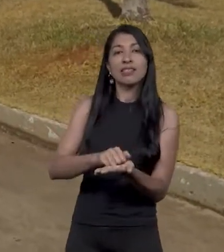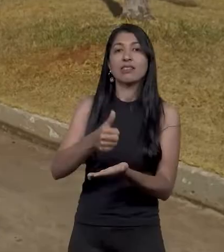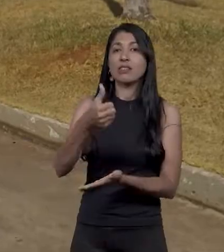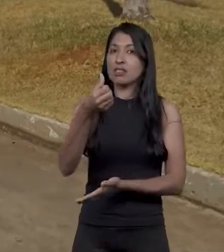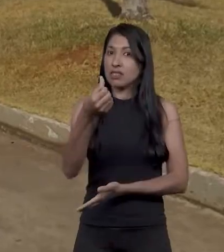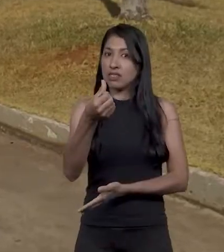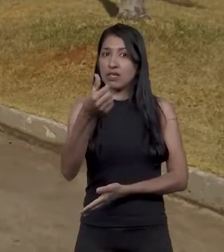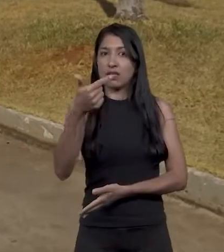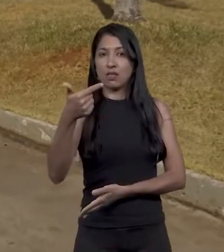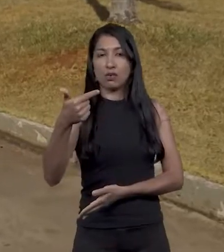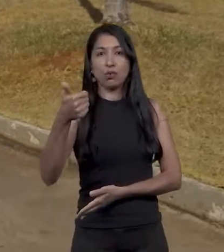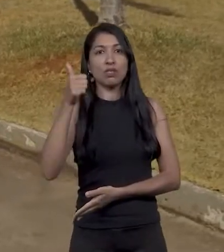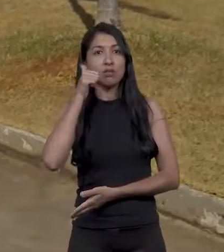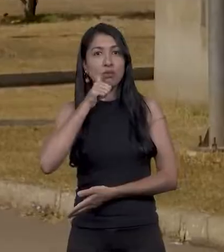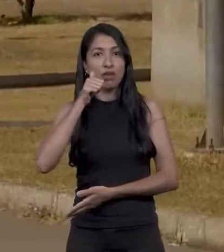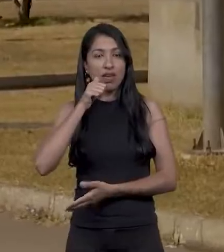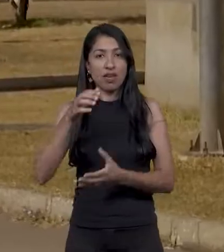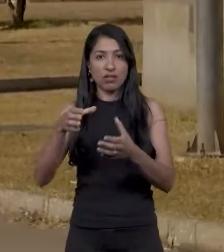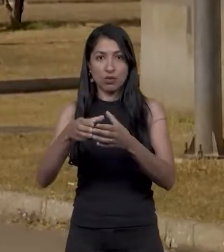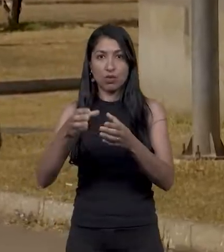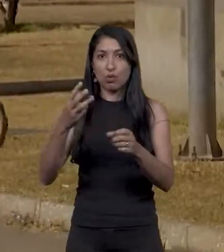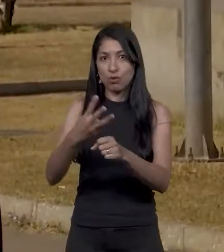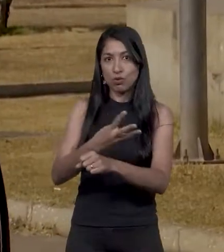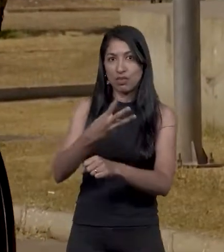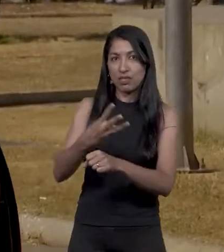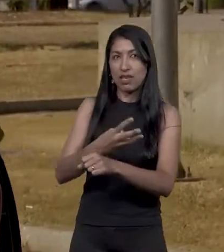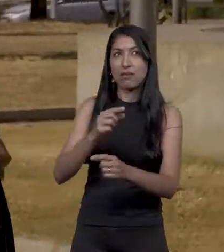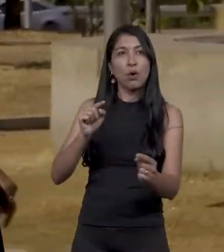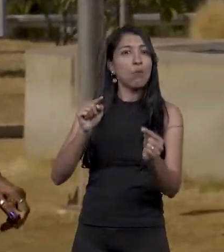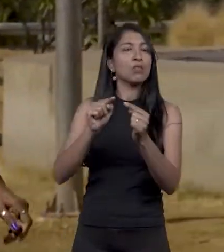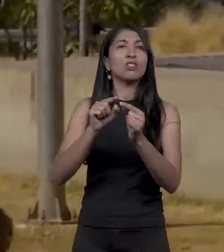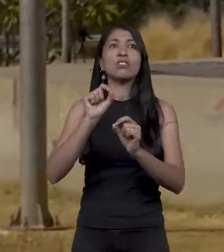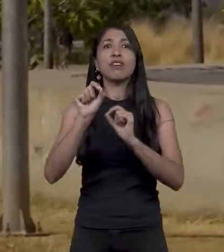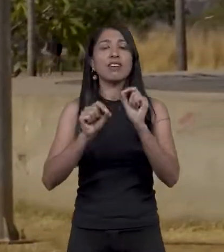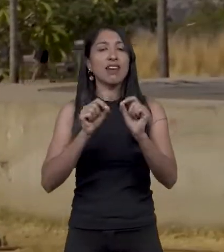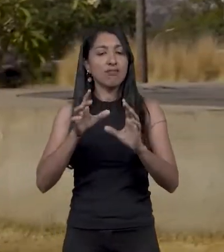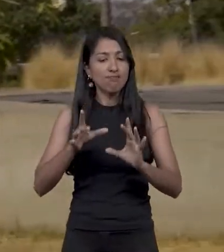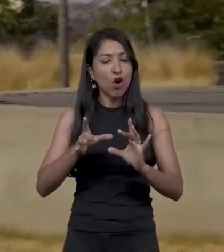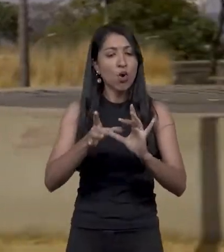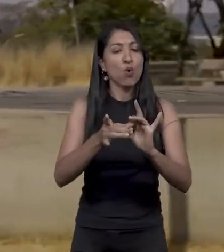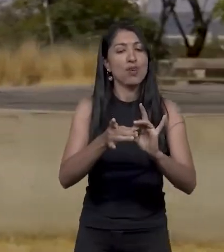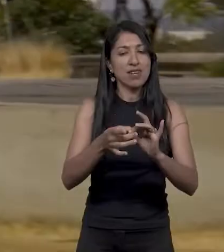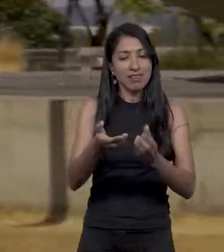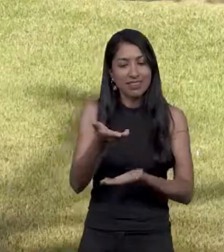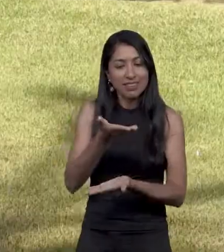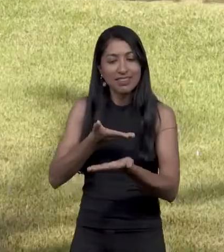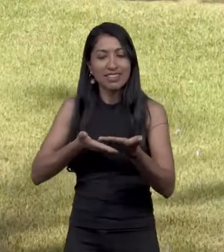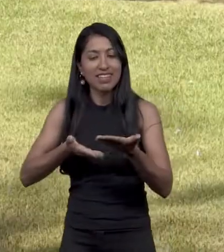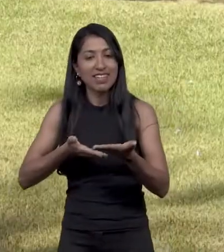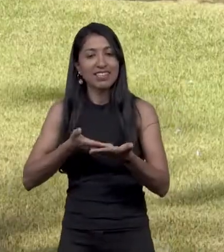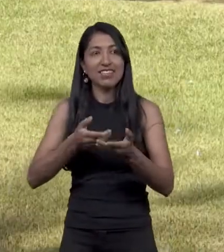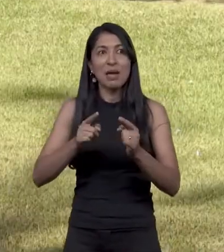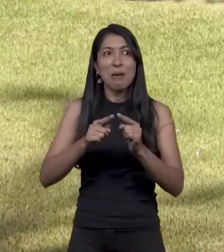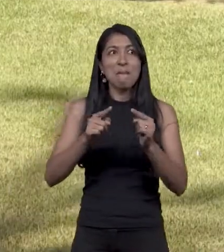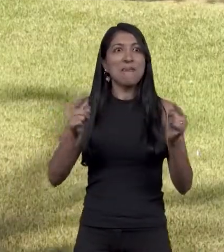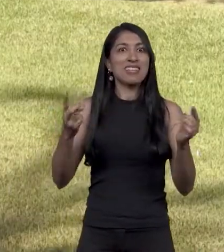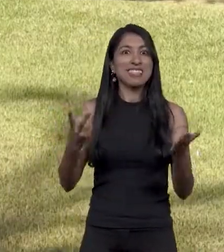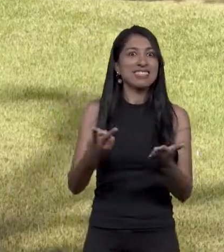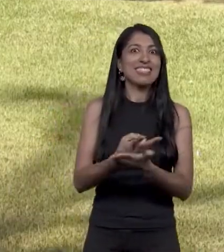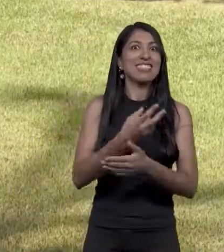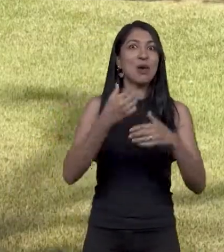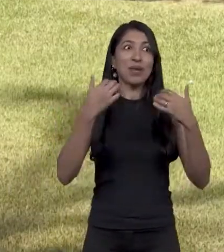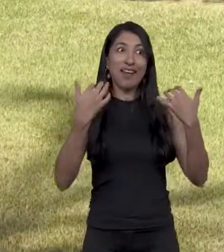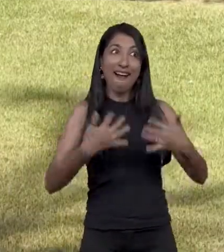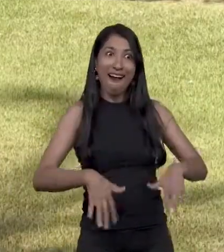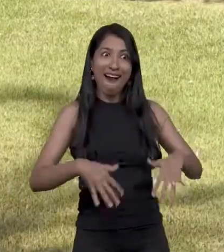mulheres no grupo de WhatsApp. O objetivo do grupo era unir mais essas mulheres, chegar perto uma da outra. Só que foi além disso, né?